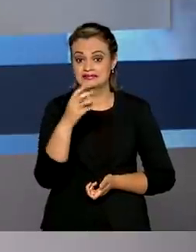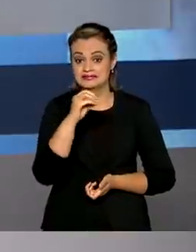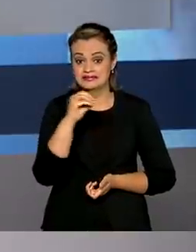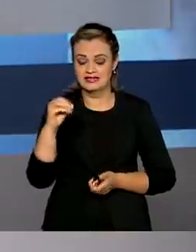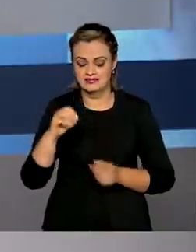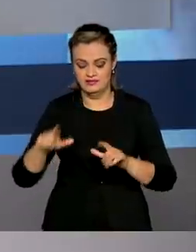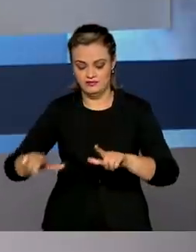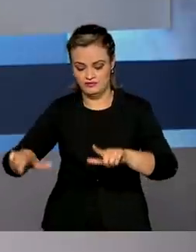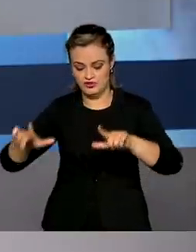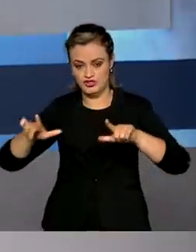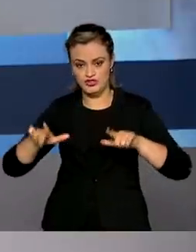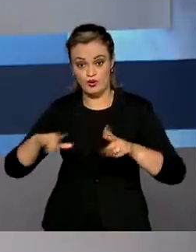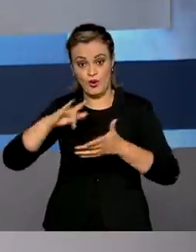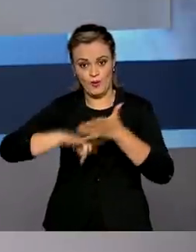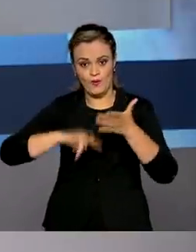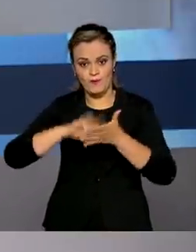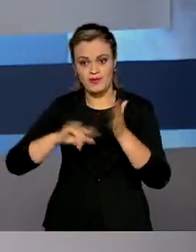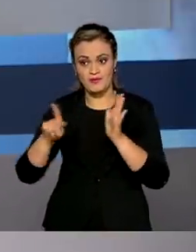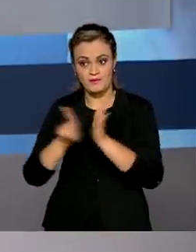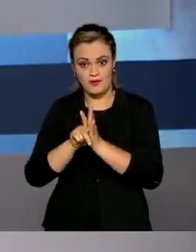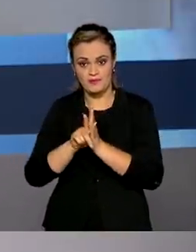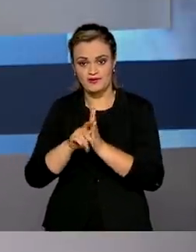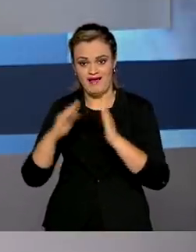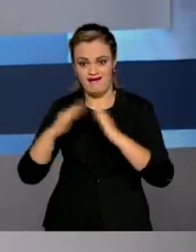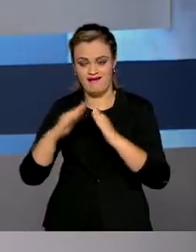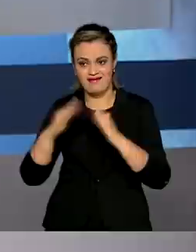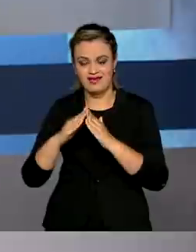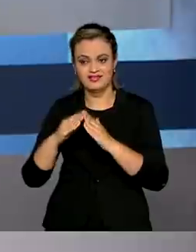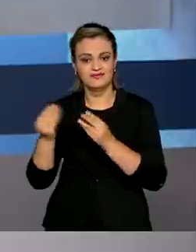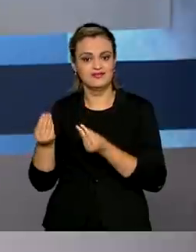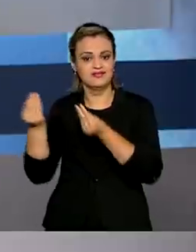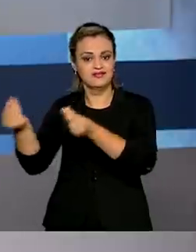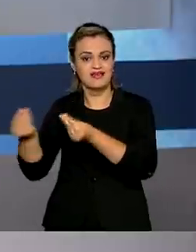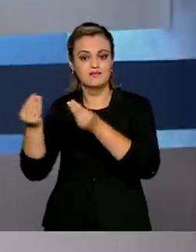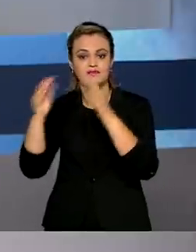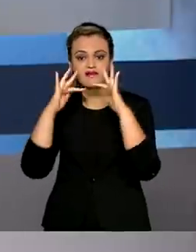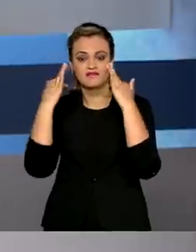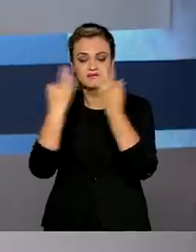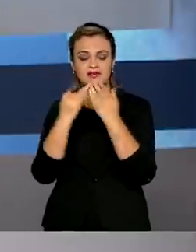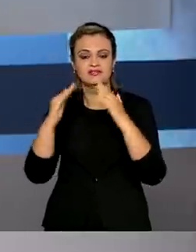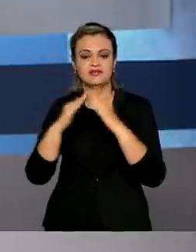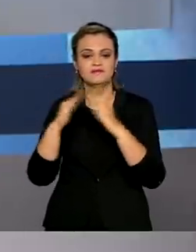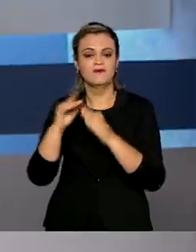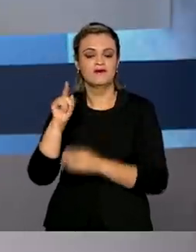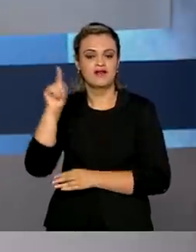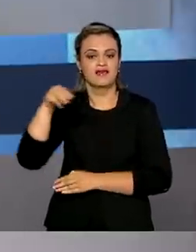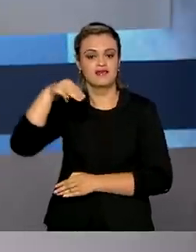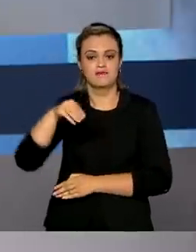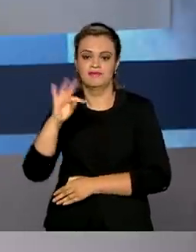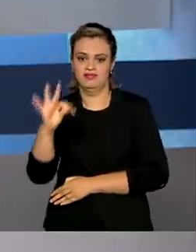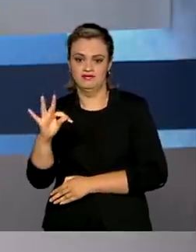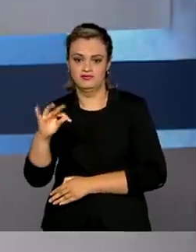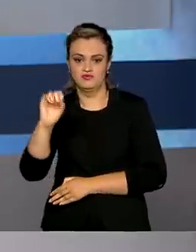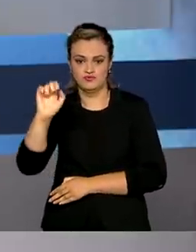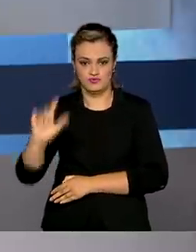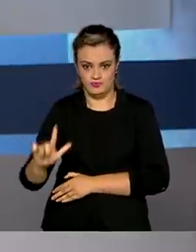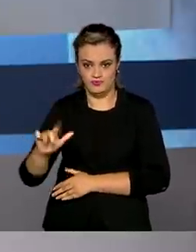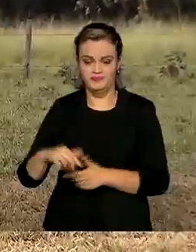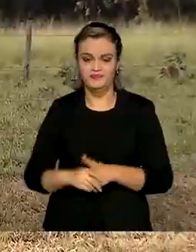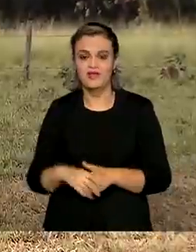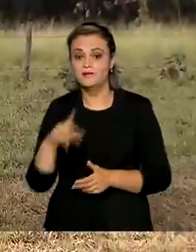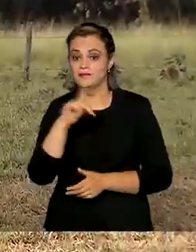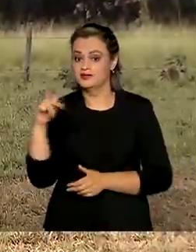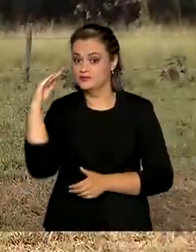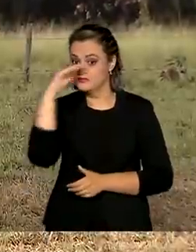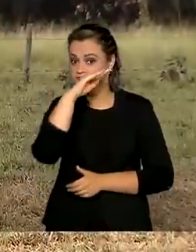títulos de domínio de terra vão ser entregues hoje a famílias que vivem em assentamentos rurais em Mato Grosso do Sul. O